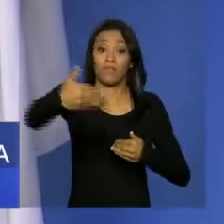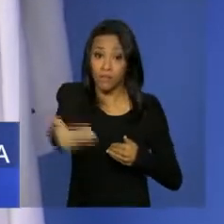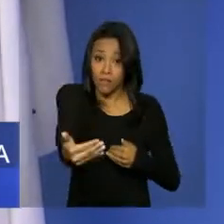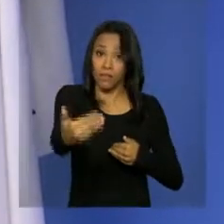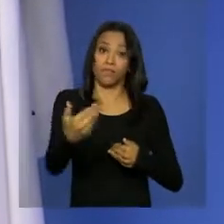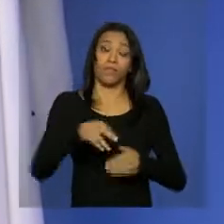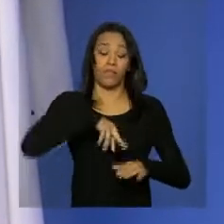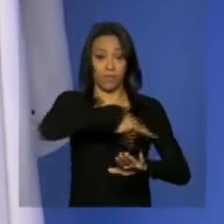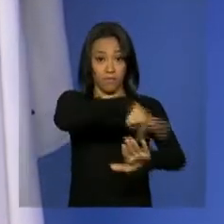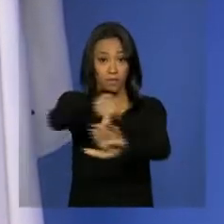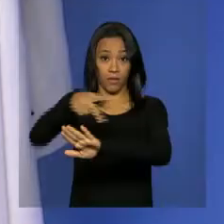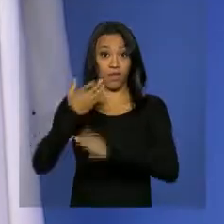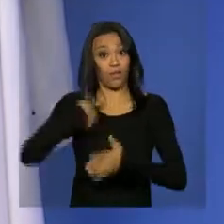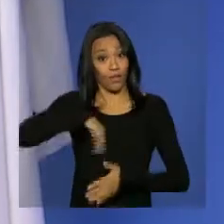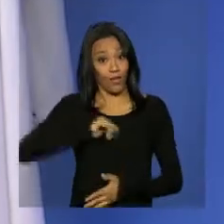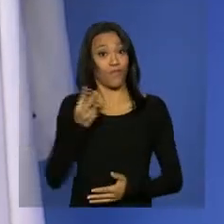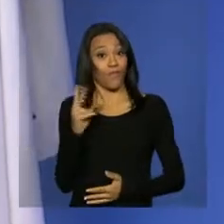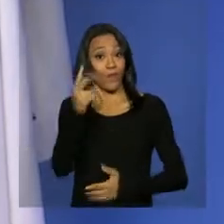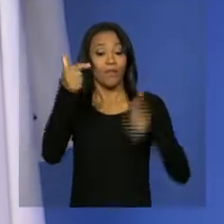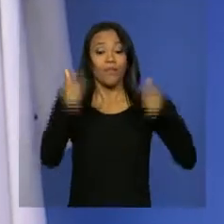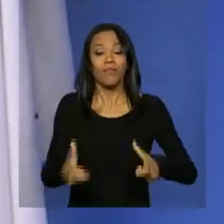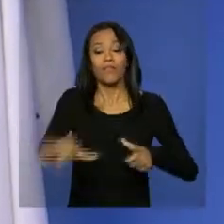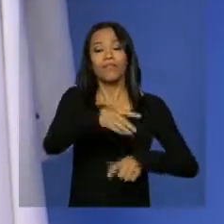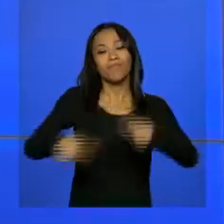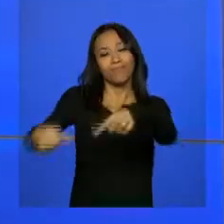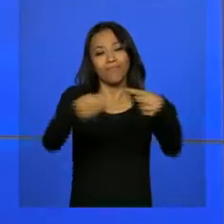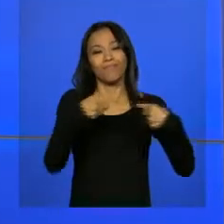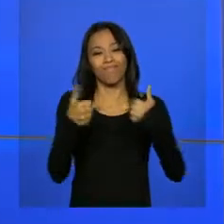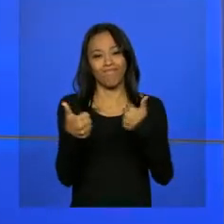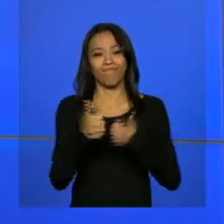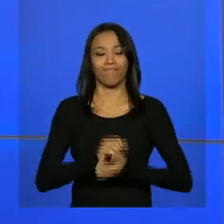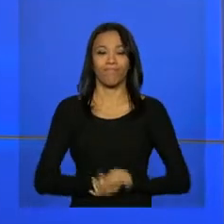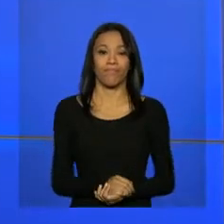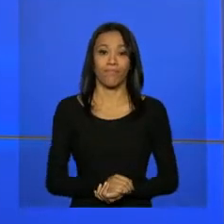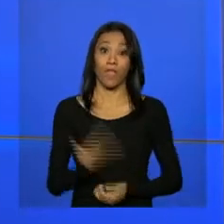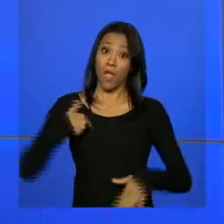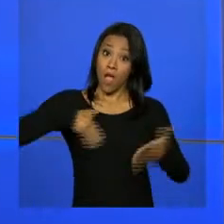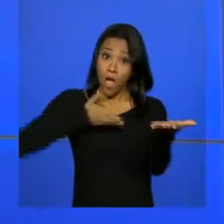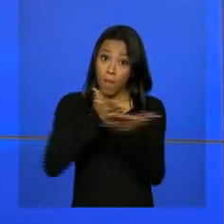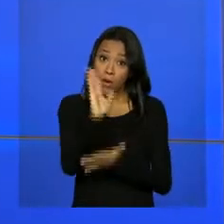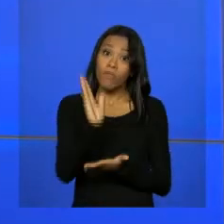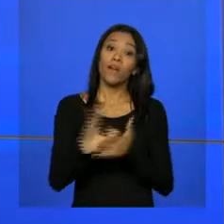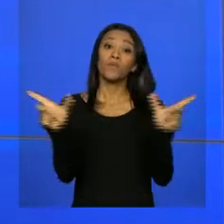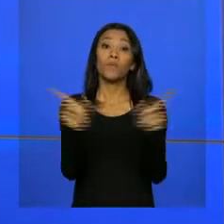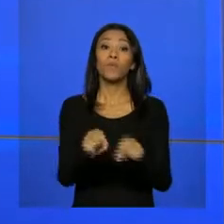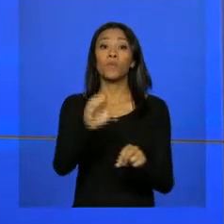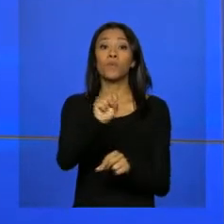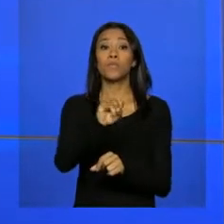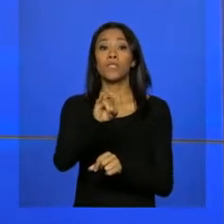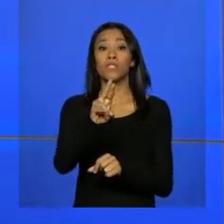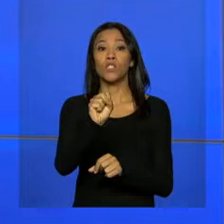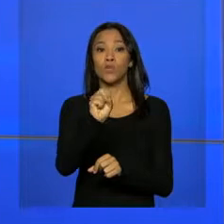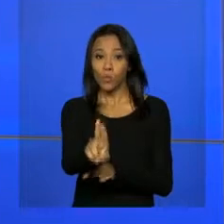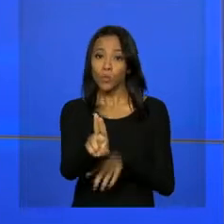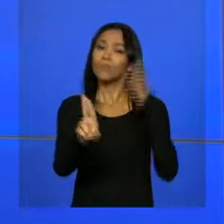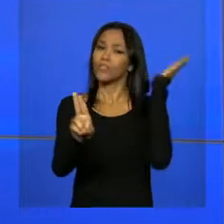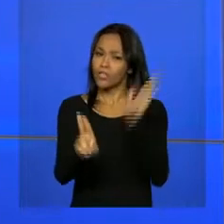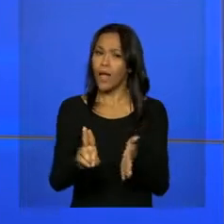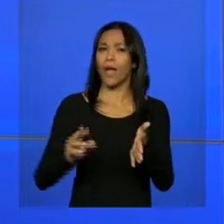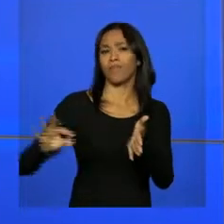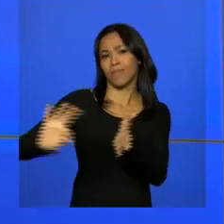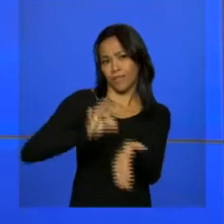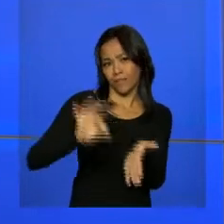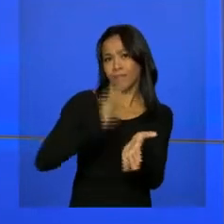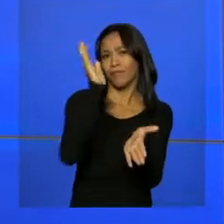países da região. E nós valorizamos esse espaço por esse motivo. Os aprovados no SISU já podem fazer as matrículas. É